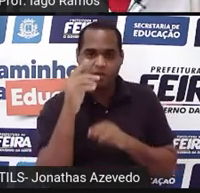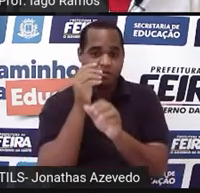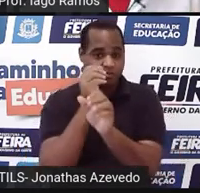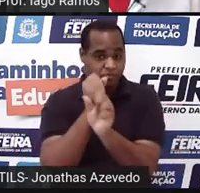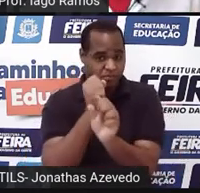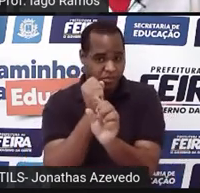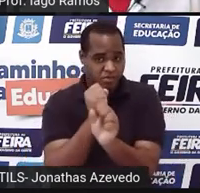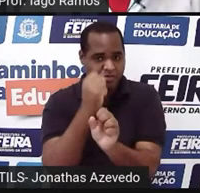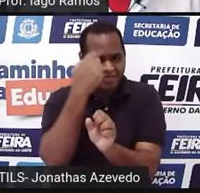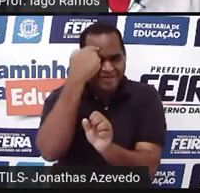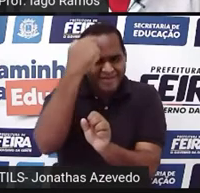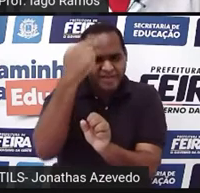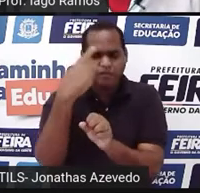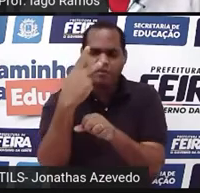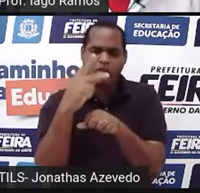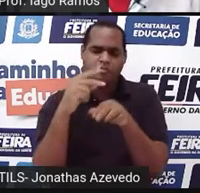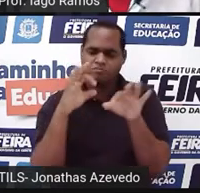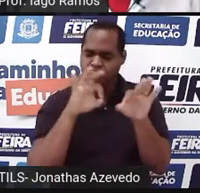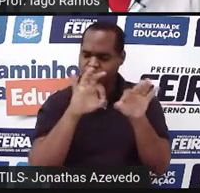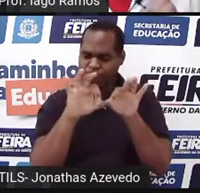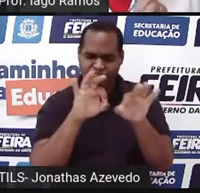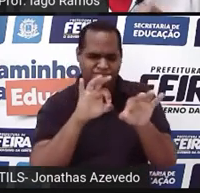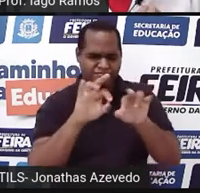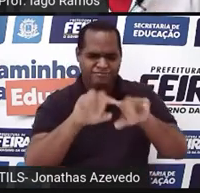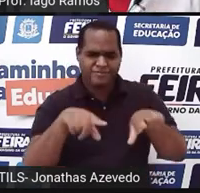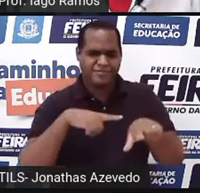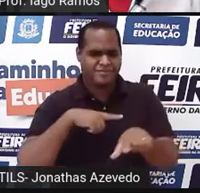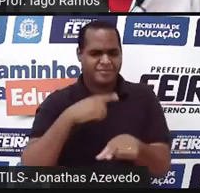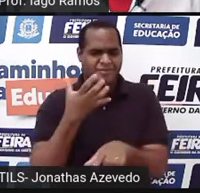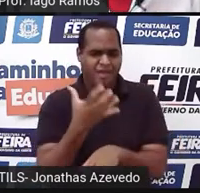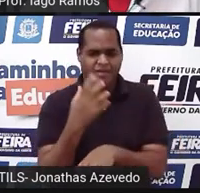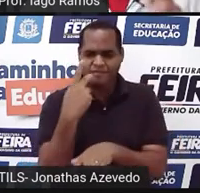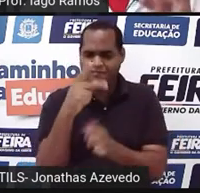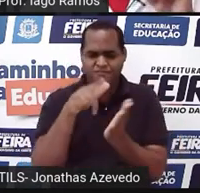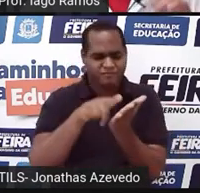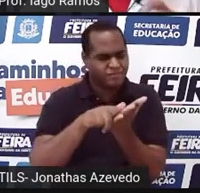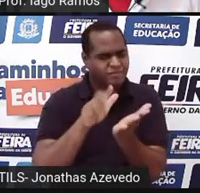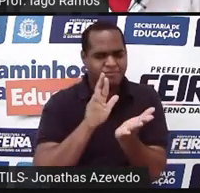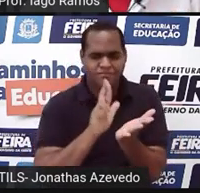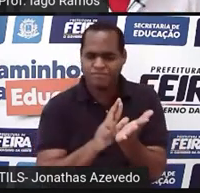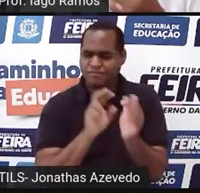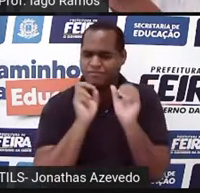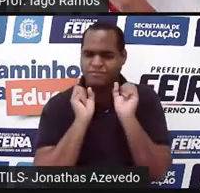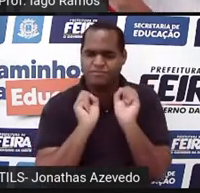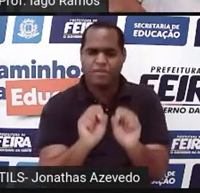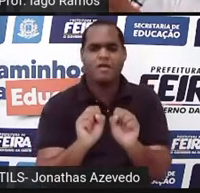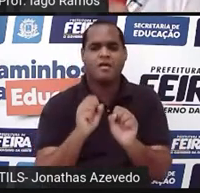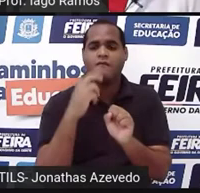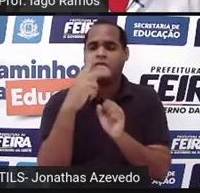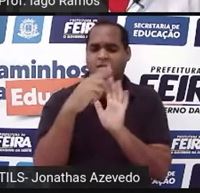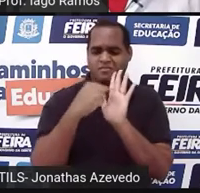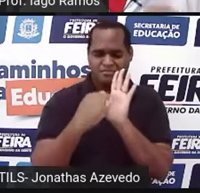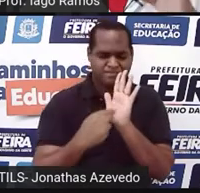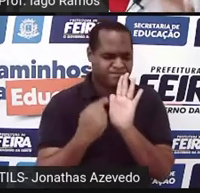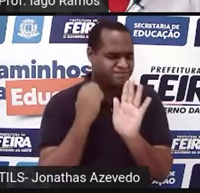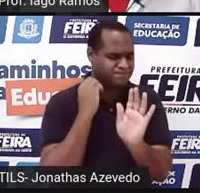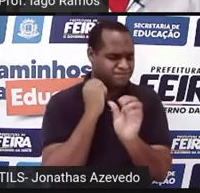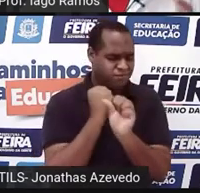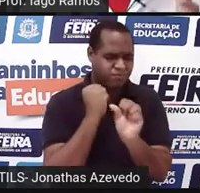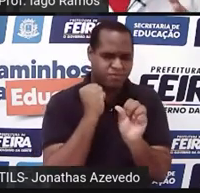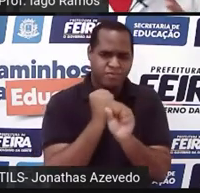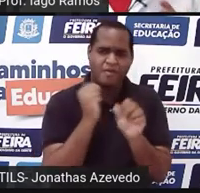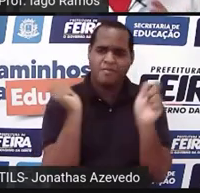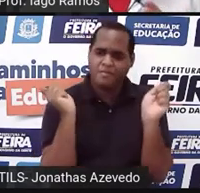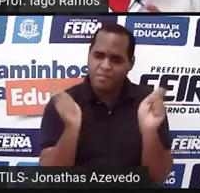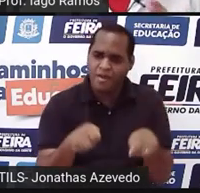faça do jeito que você quiser. Você até pode fazer no rascunho, você pode até fazer na calculadora. Se quiser